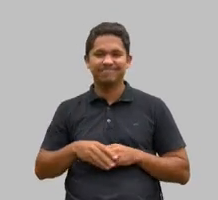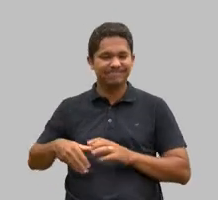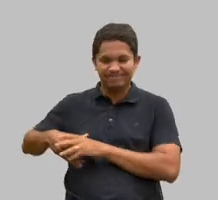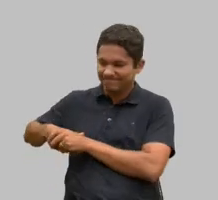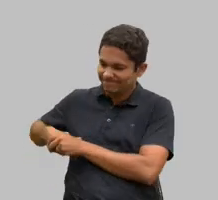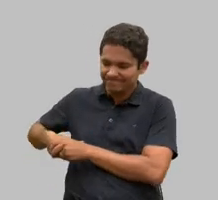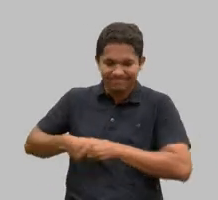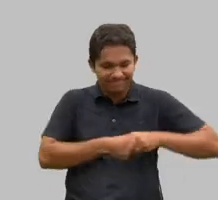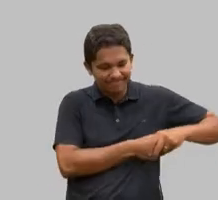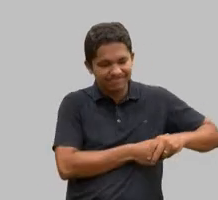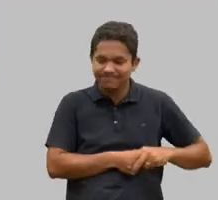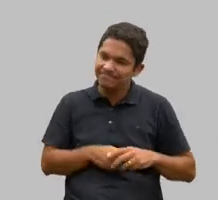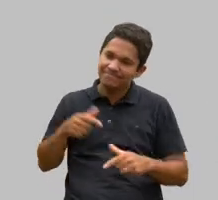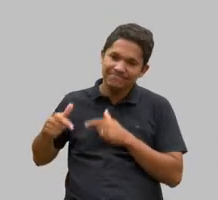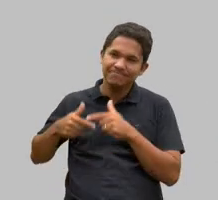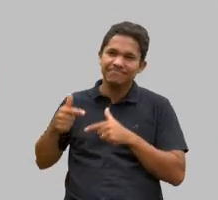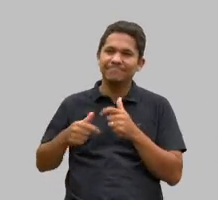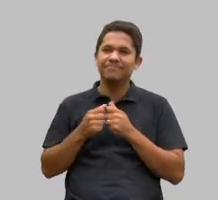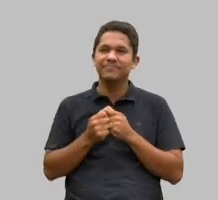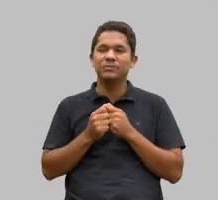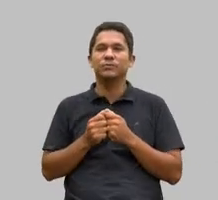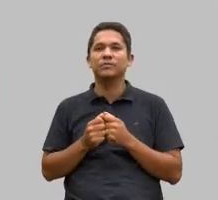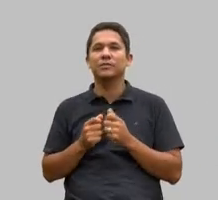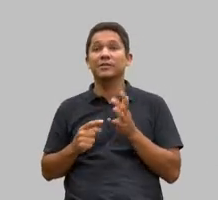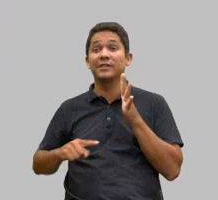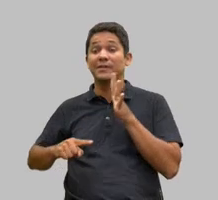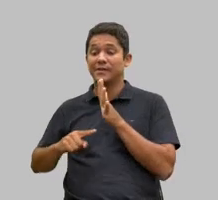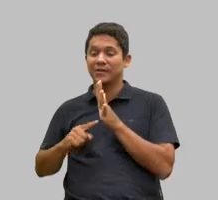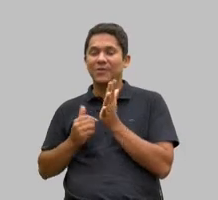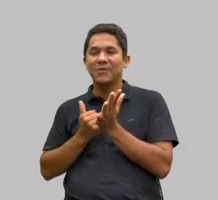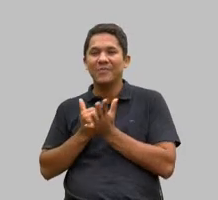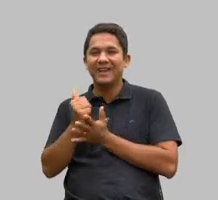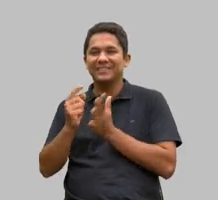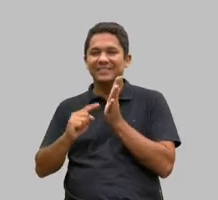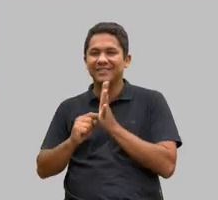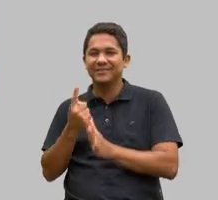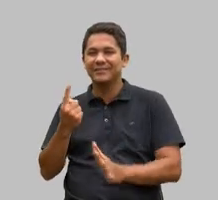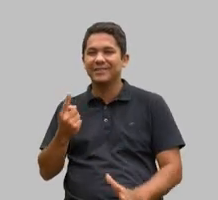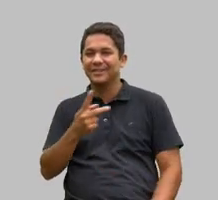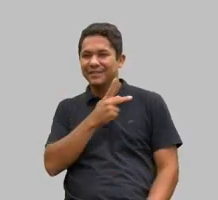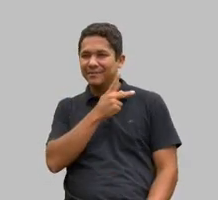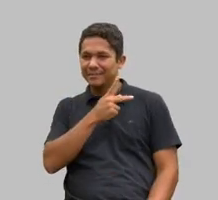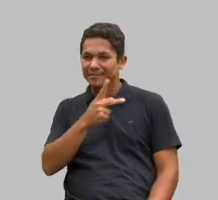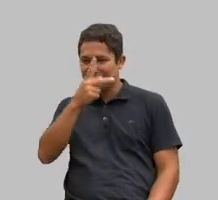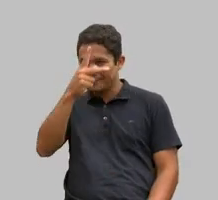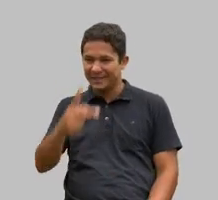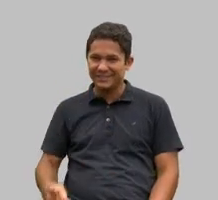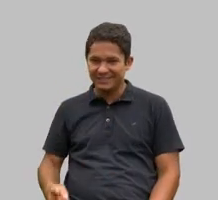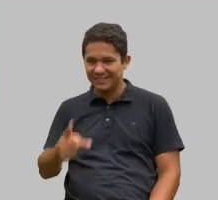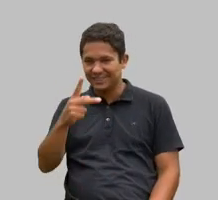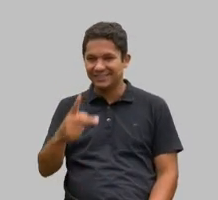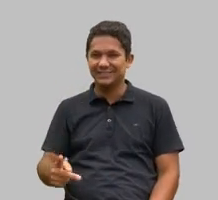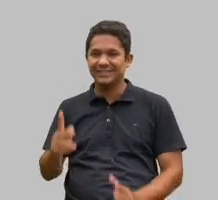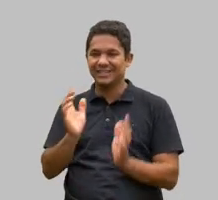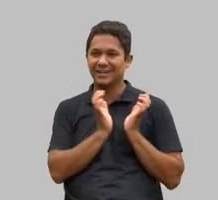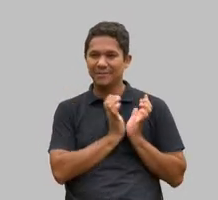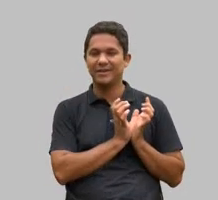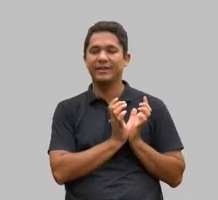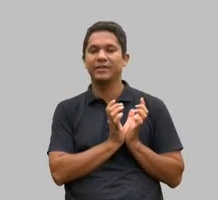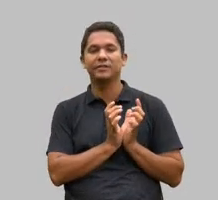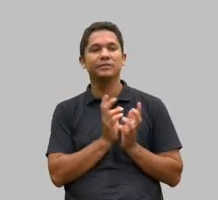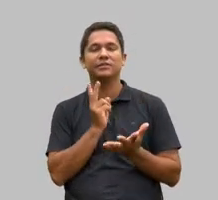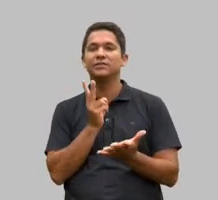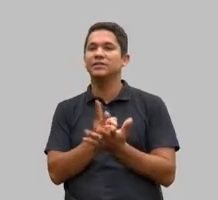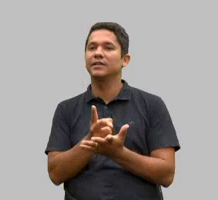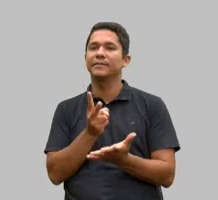primeiros presidentes das Pais eram muito presentes nas nossas reuniões nas